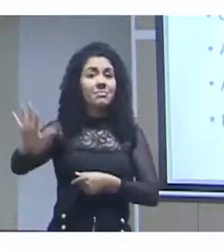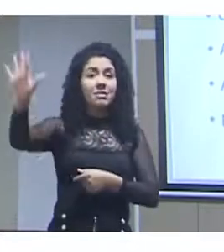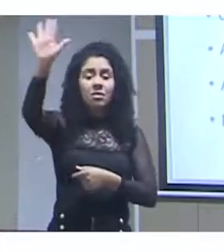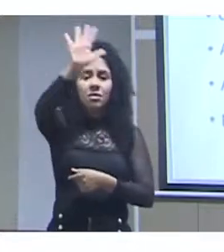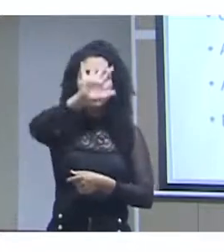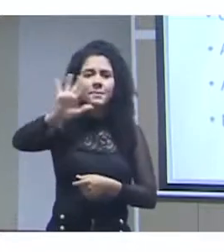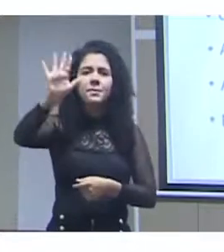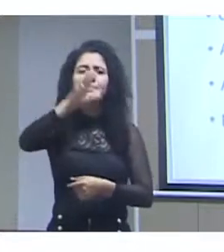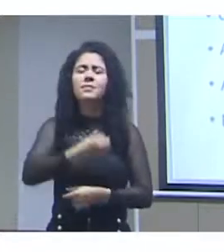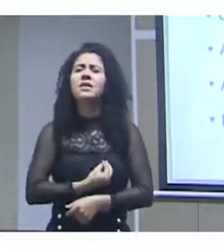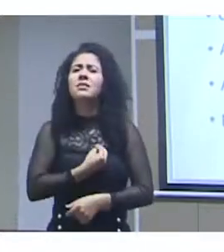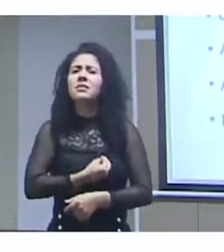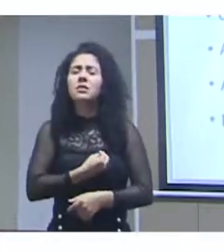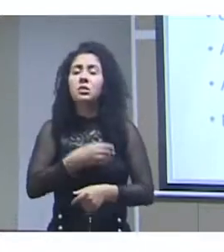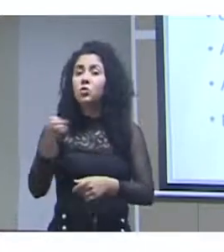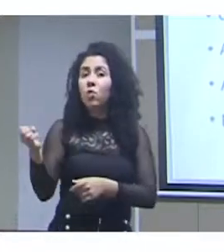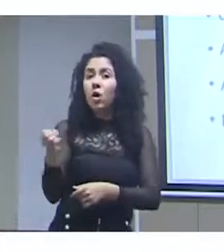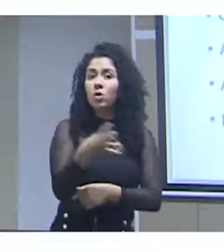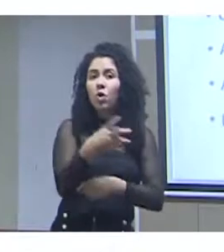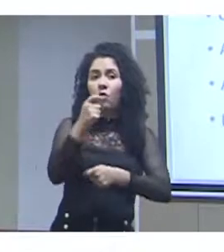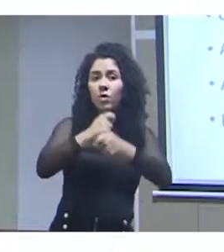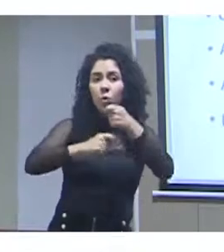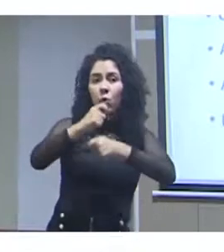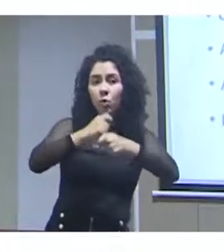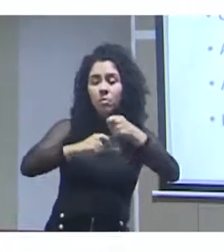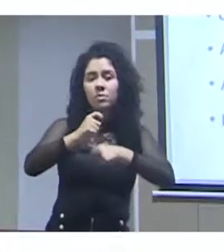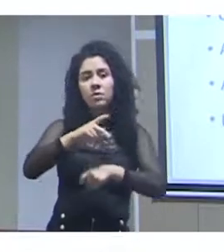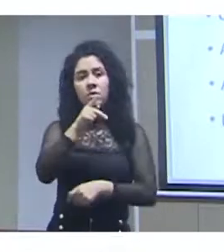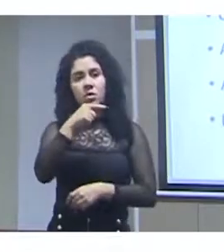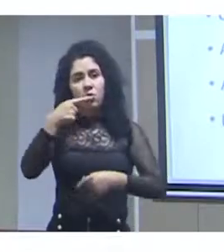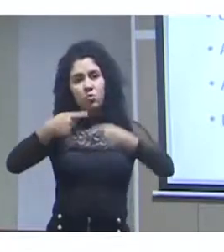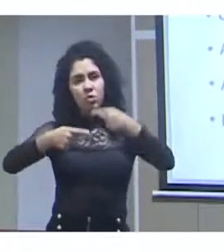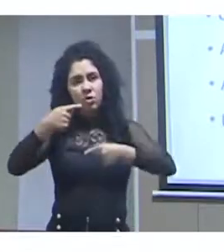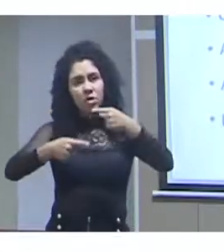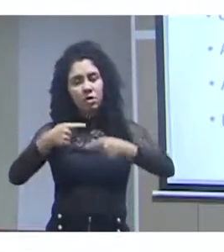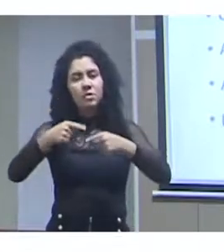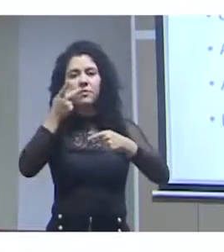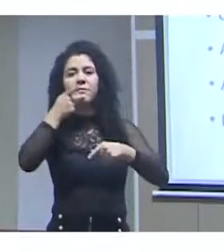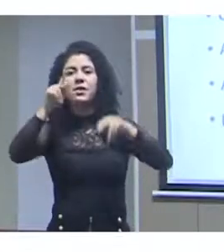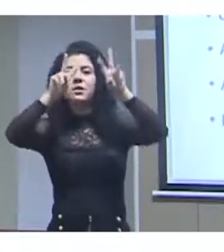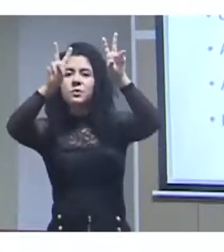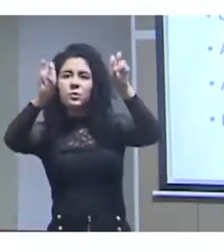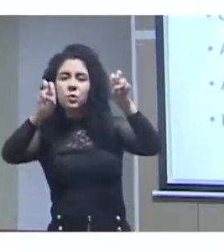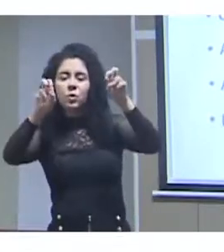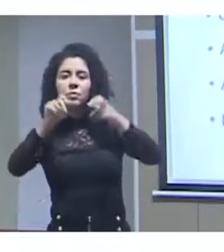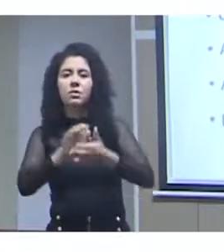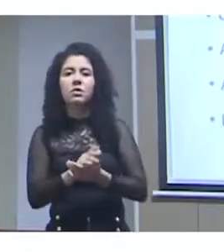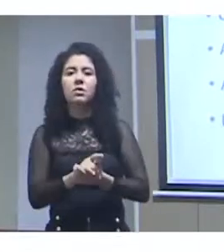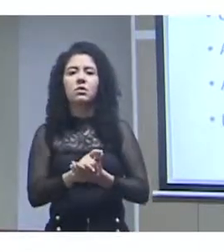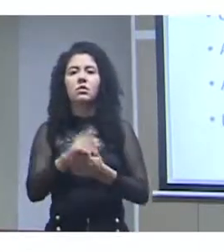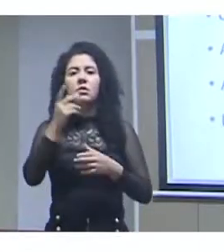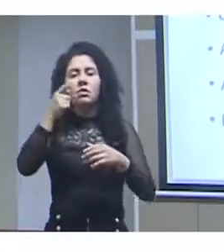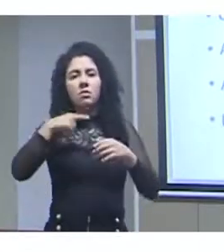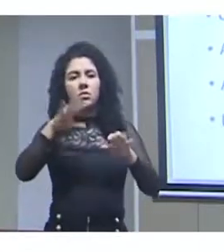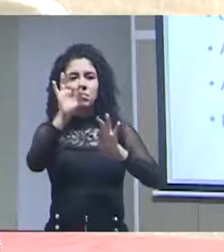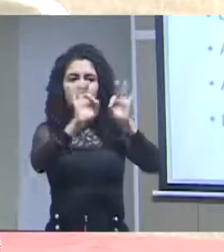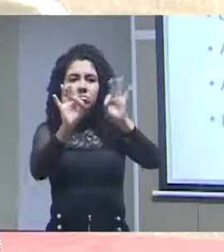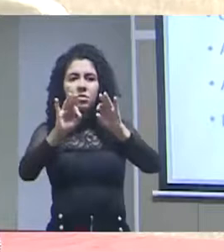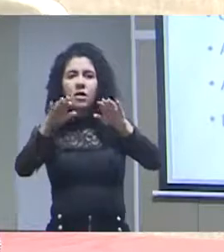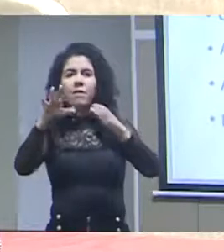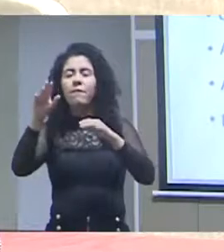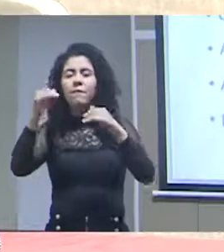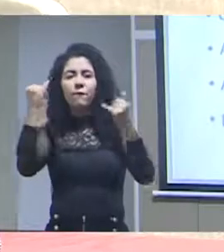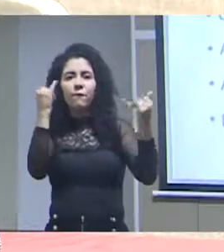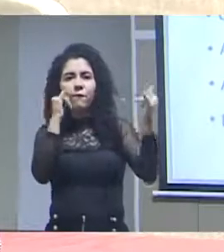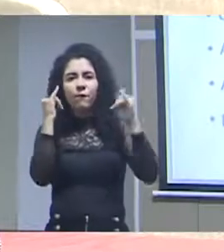política em torno dos dados, de transformar tudo em dados, da datificação. Então, gente não está falando